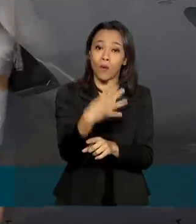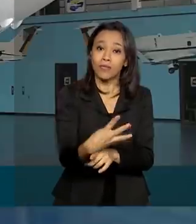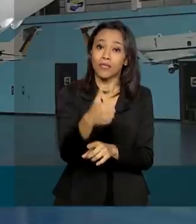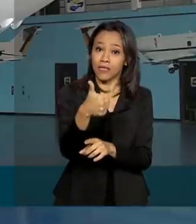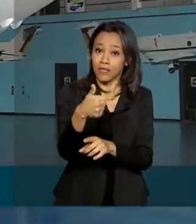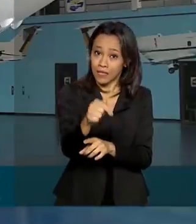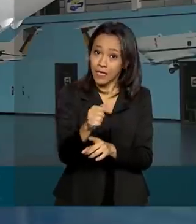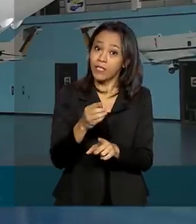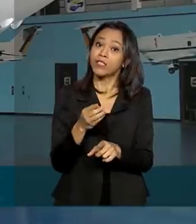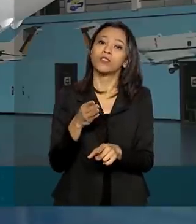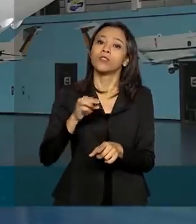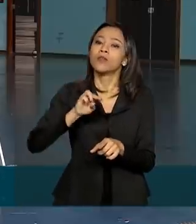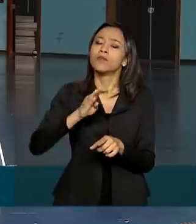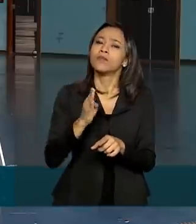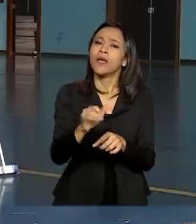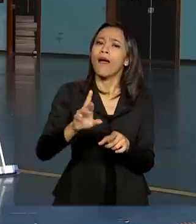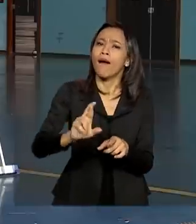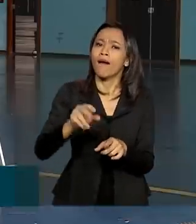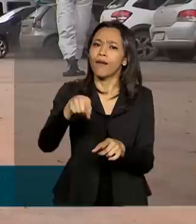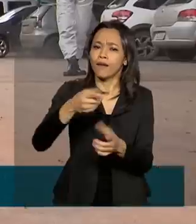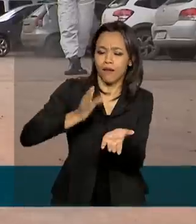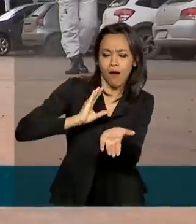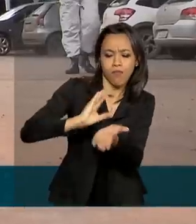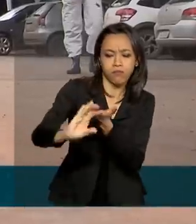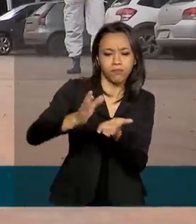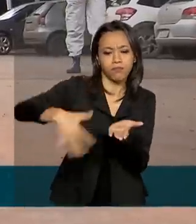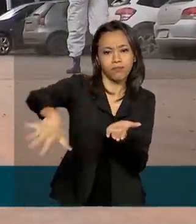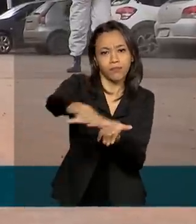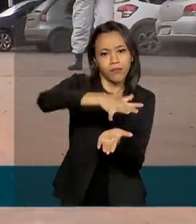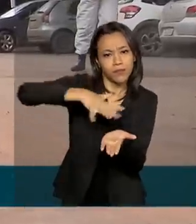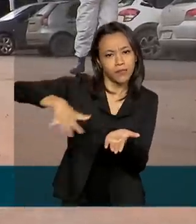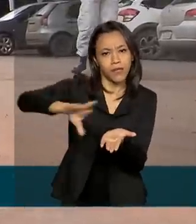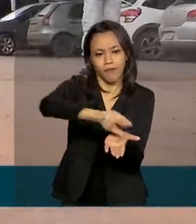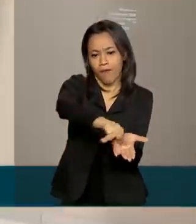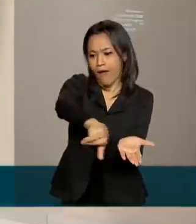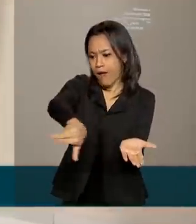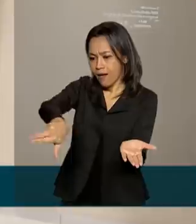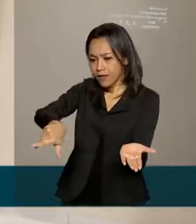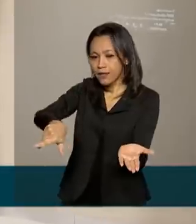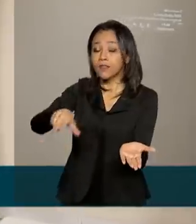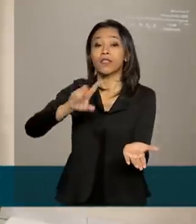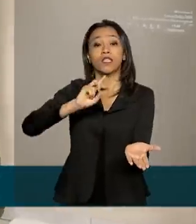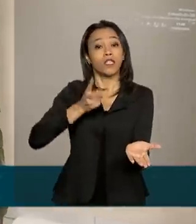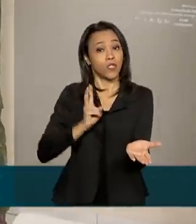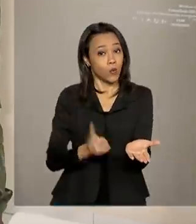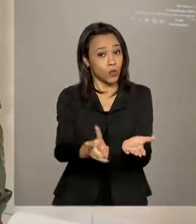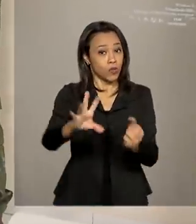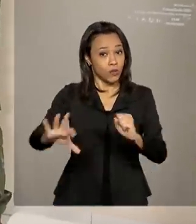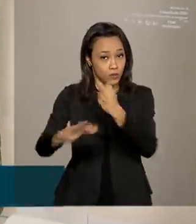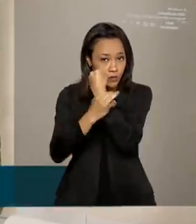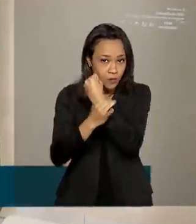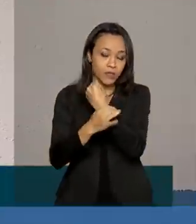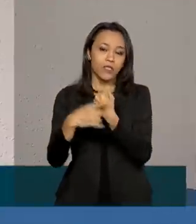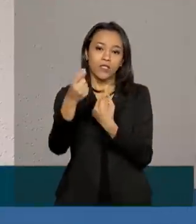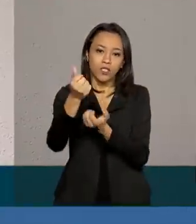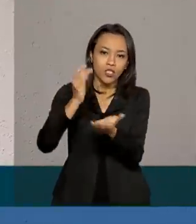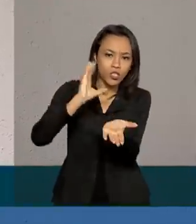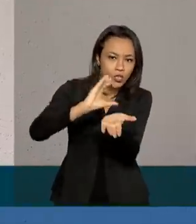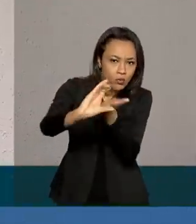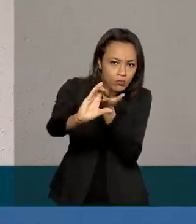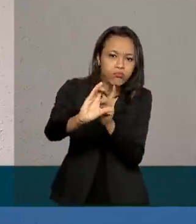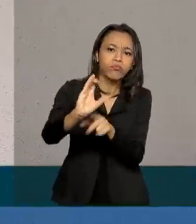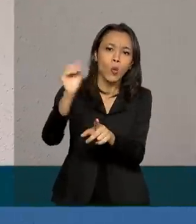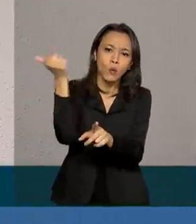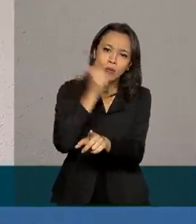investimentos no enfrentamento ao coronavírus em todas as áreas. E para garantir que os recursos destinados cheguem de